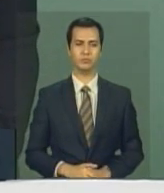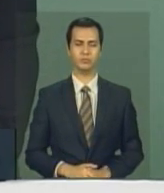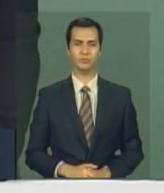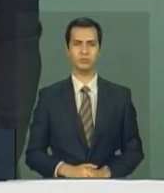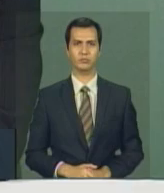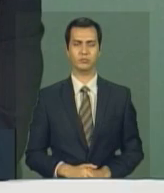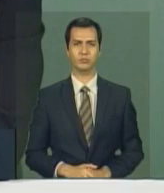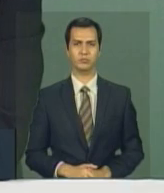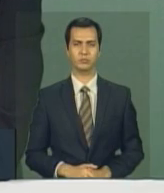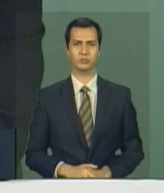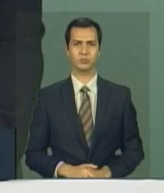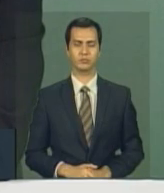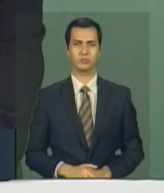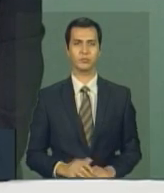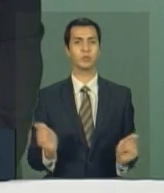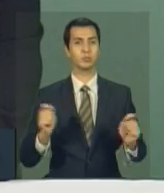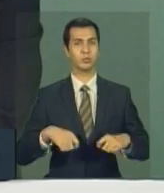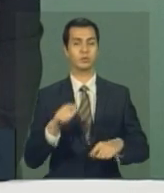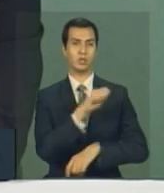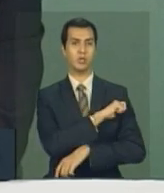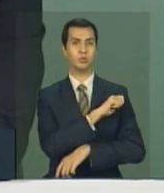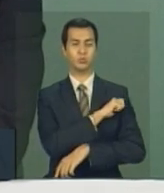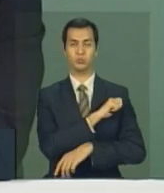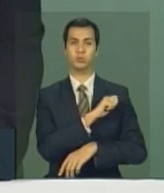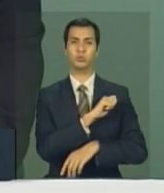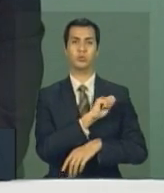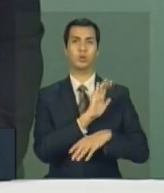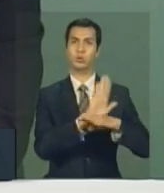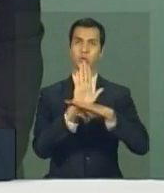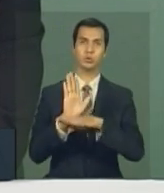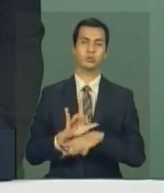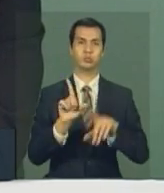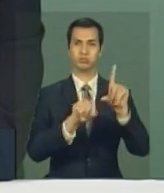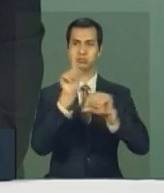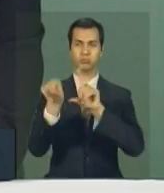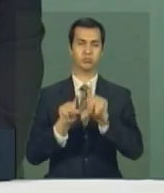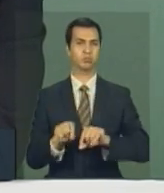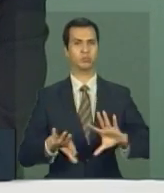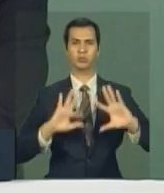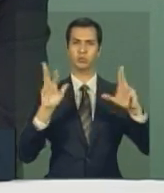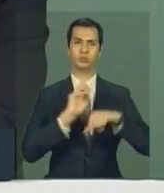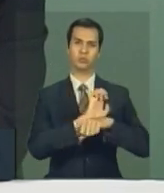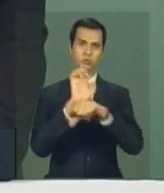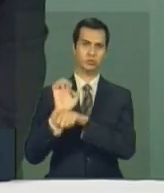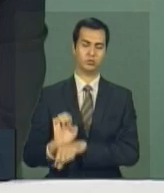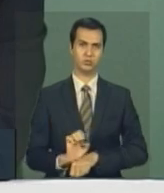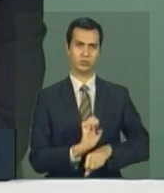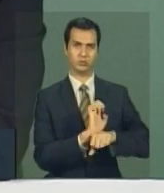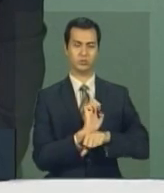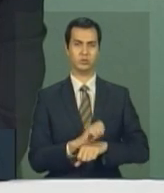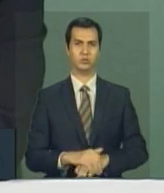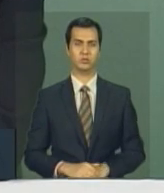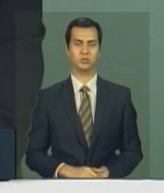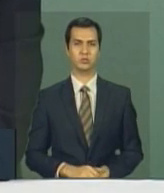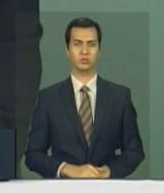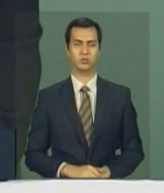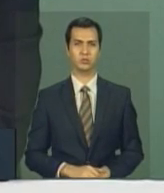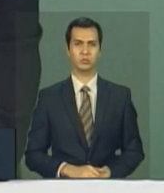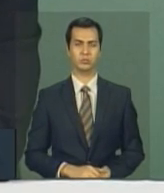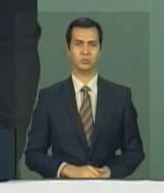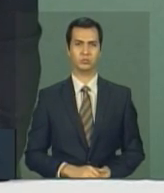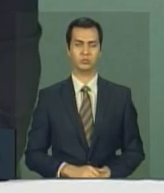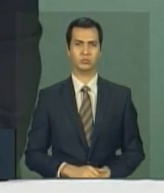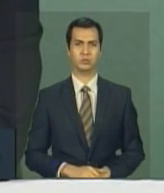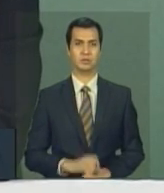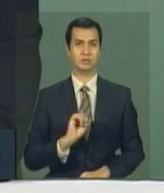Você consegue atingir estudantes em todo o Brasil, em todos os estados da federação que estão contemplados nesse programa. Diretamente, se você pegasse, por exemplo,